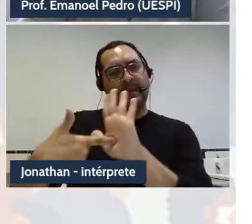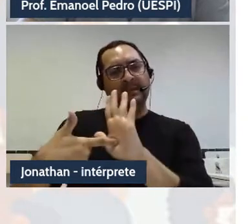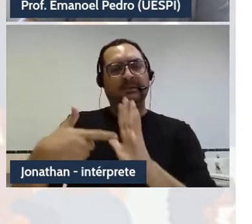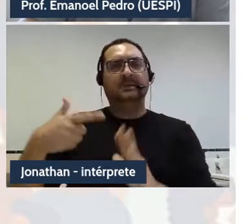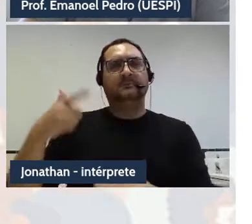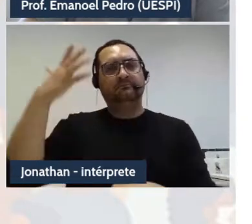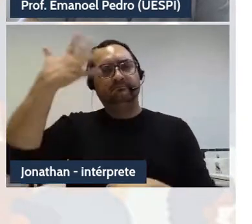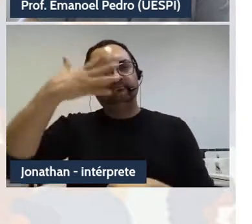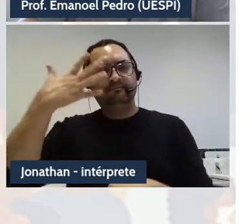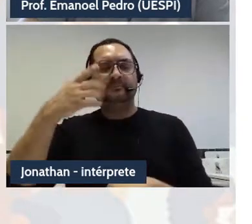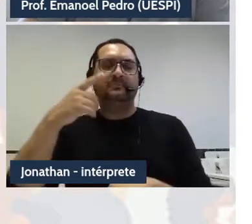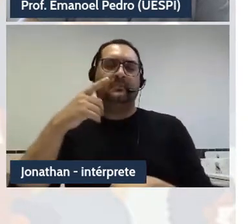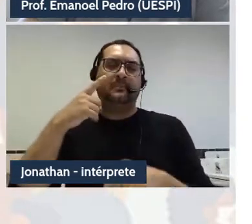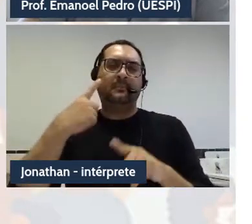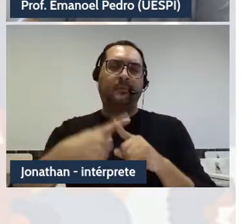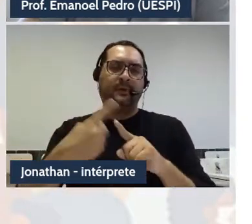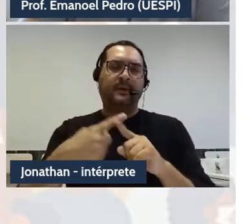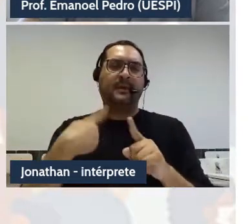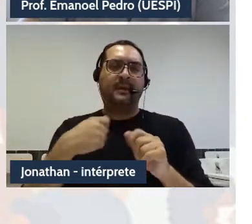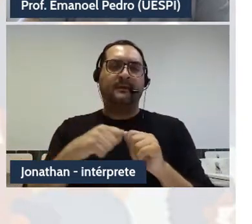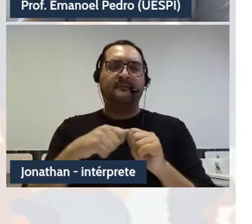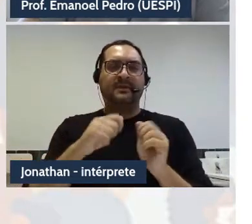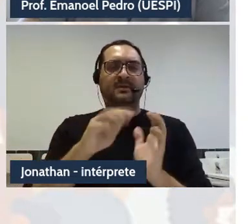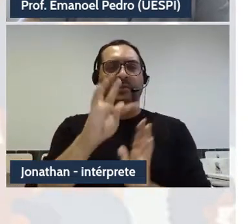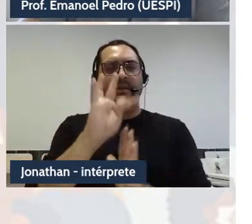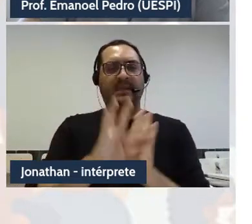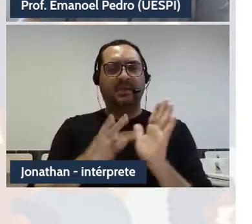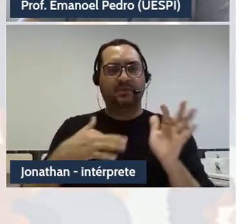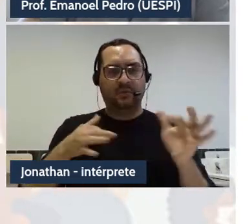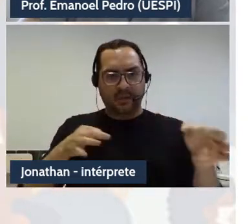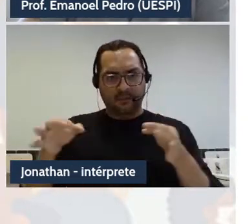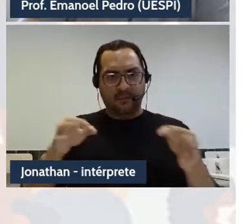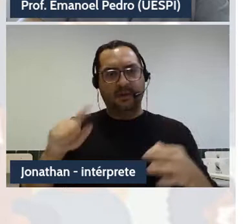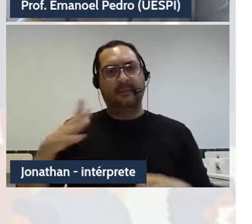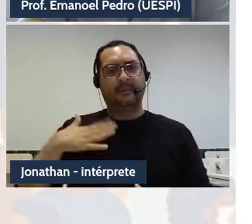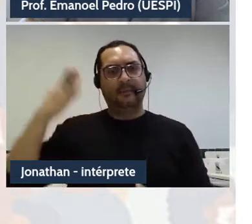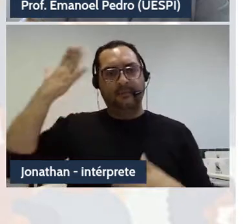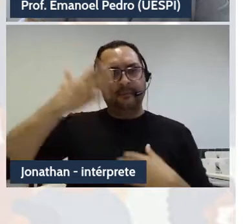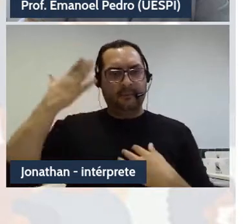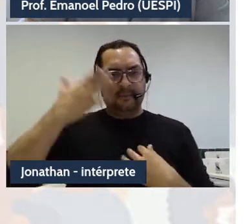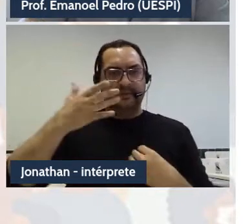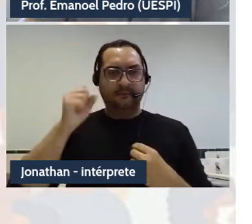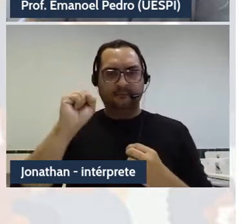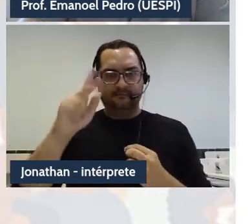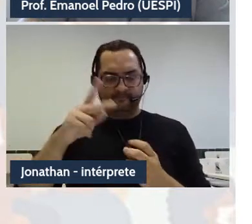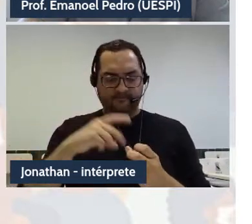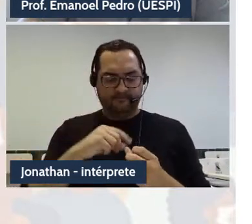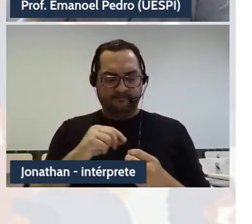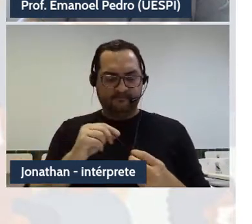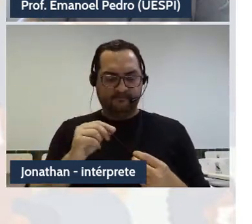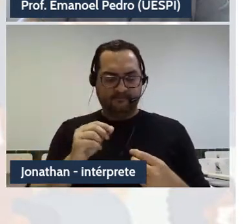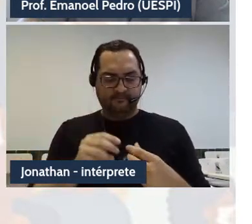partir de um texto que elaborei aqui pra minha apresentação, tá bom? Então,